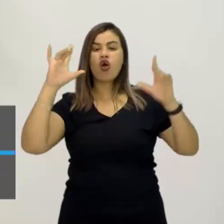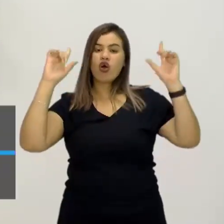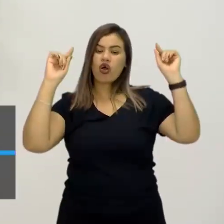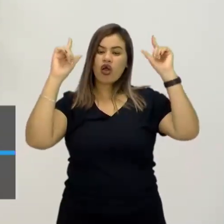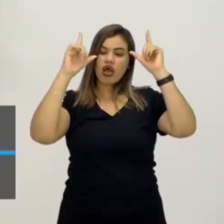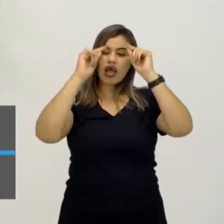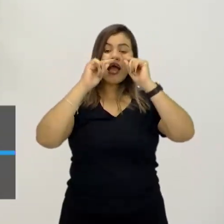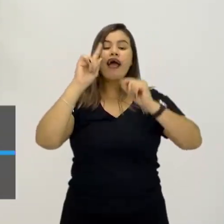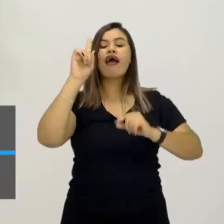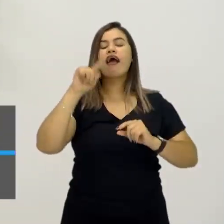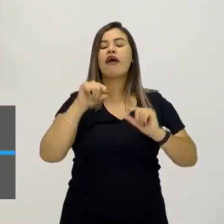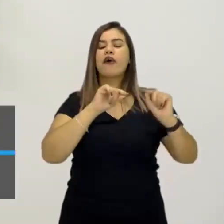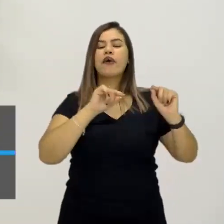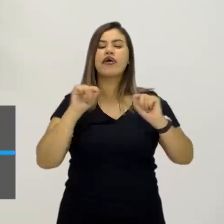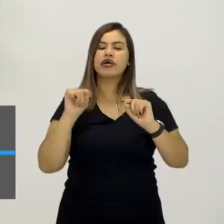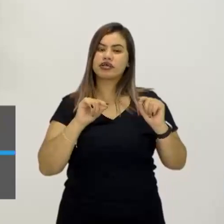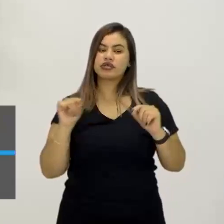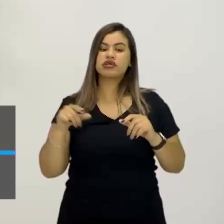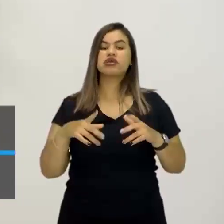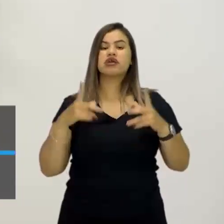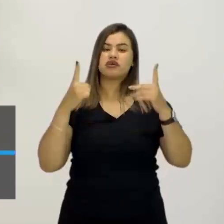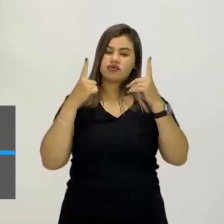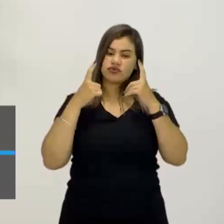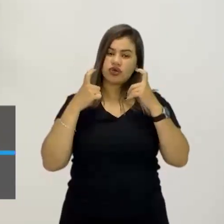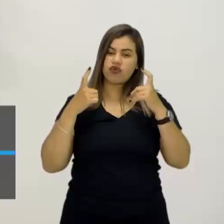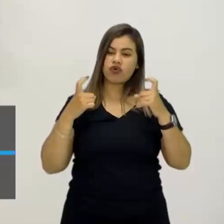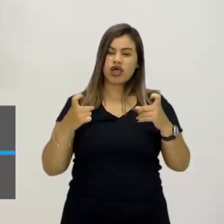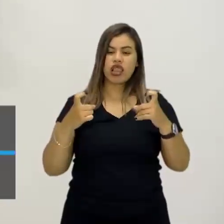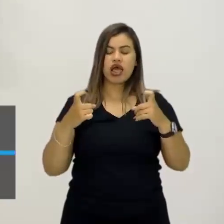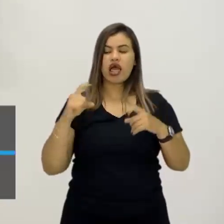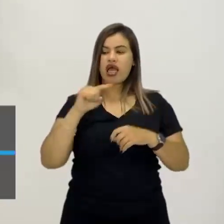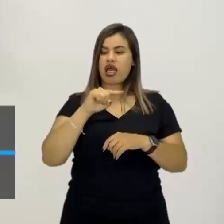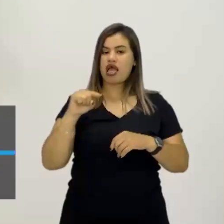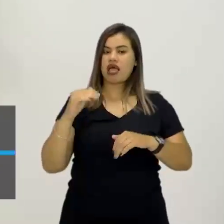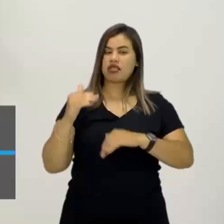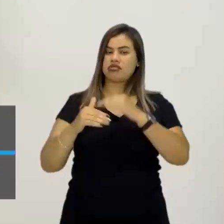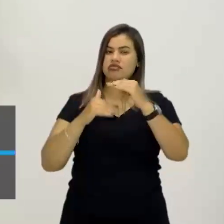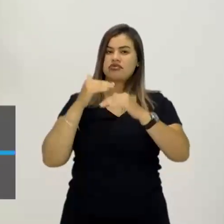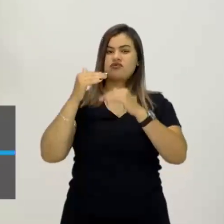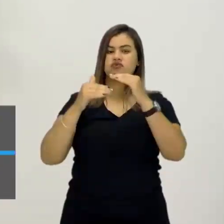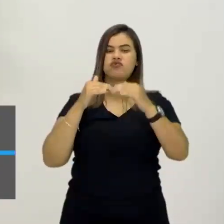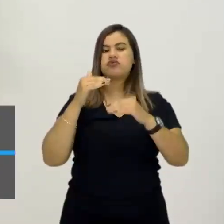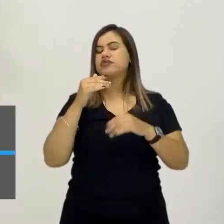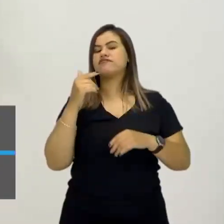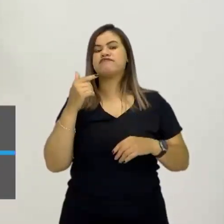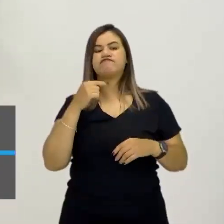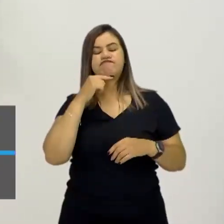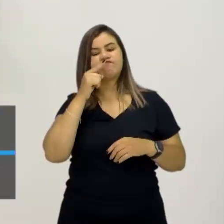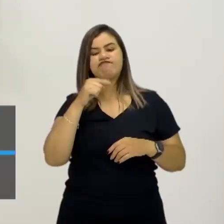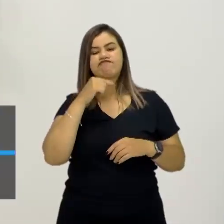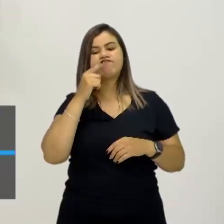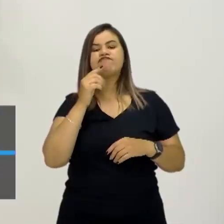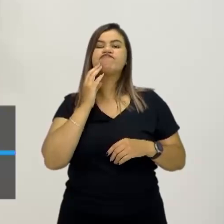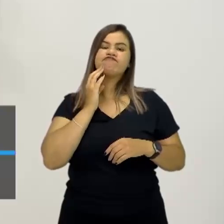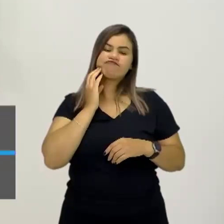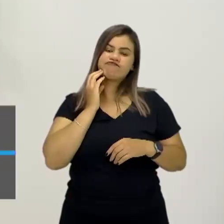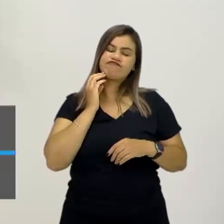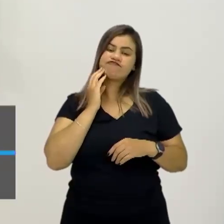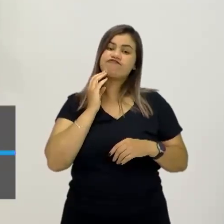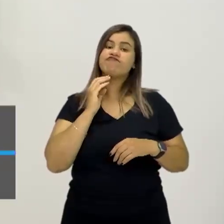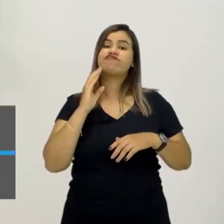você não deixar um ser se desenvolver na sua natureza, ou seja, um ser tem as suas